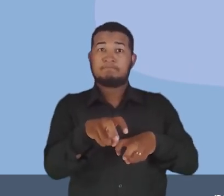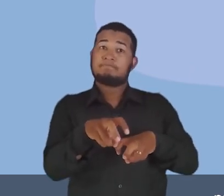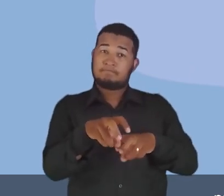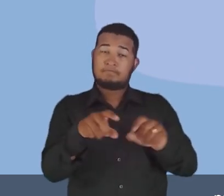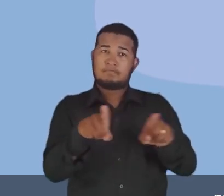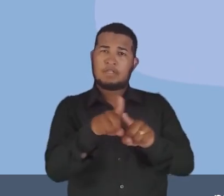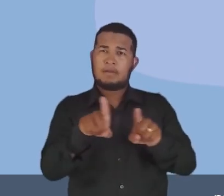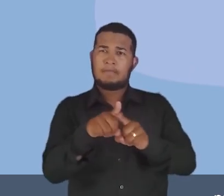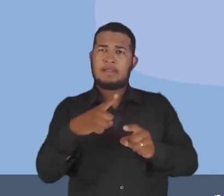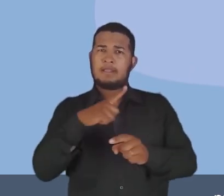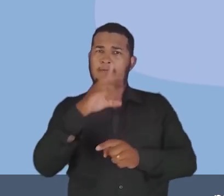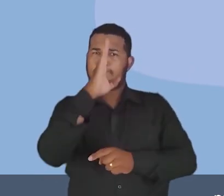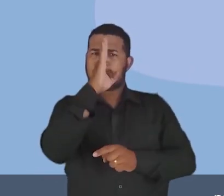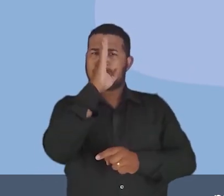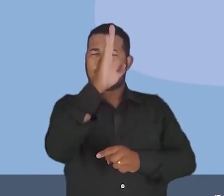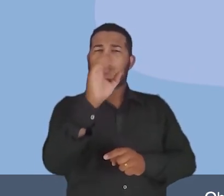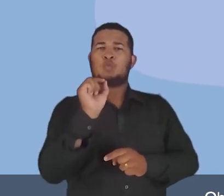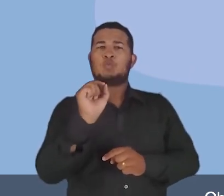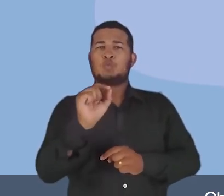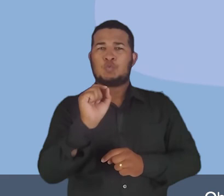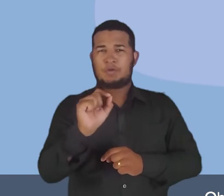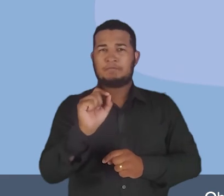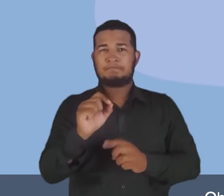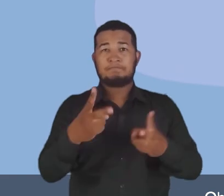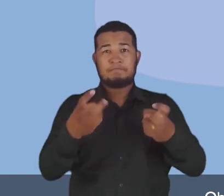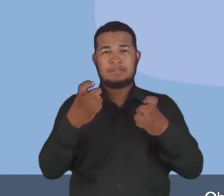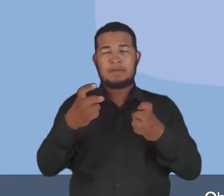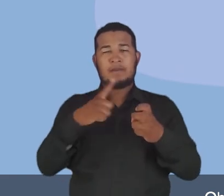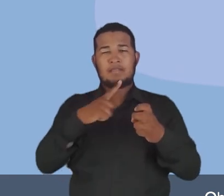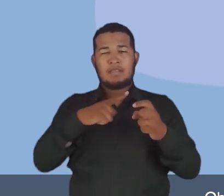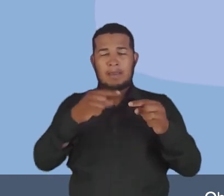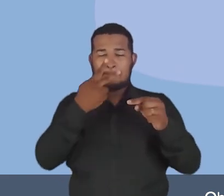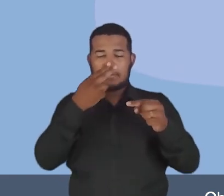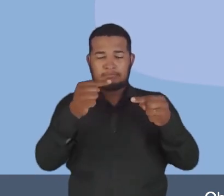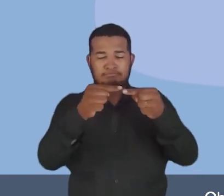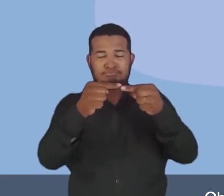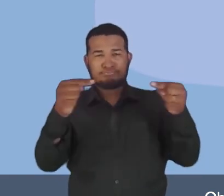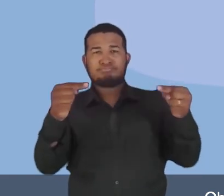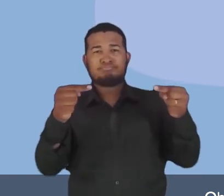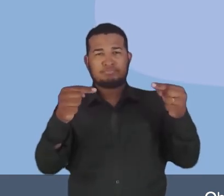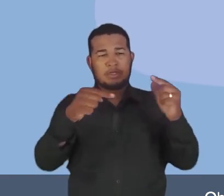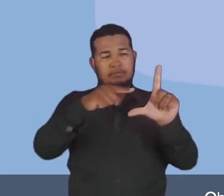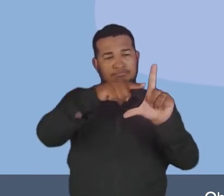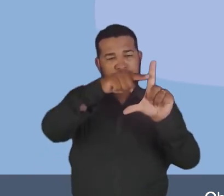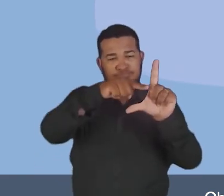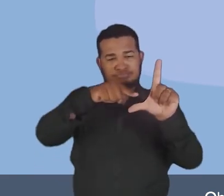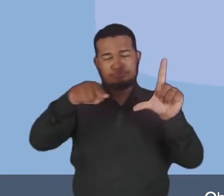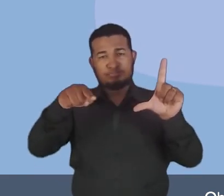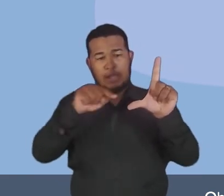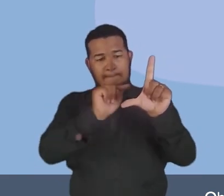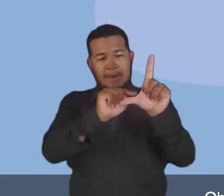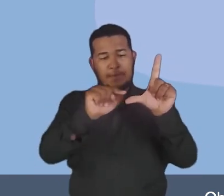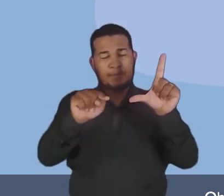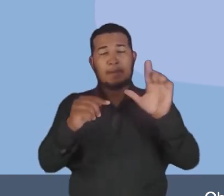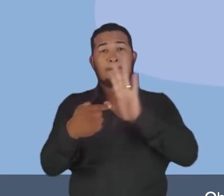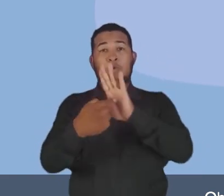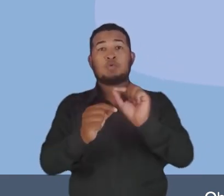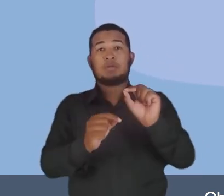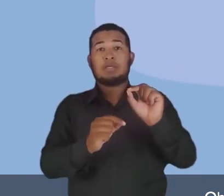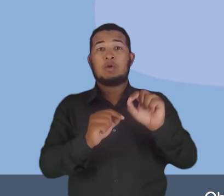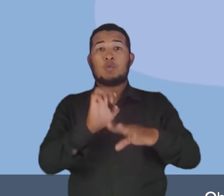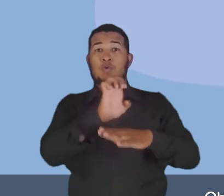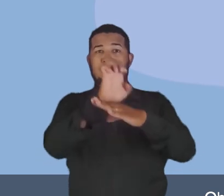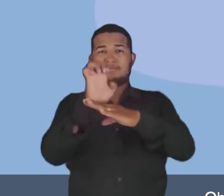ter um destaque bem grande. Observa na linha abaixo. O gráfico mostra os estados que mais